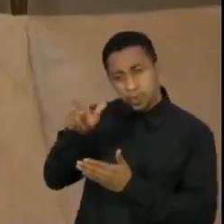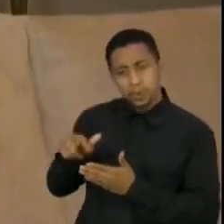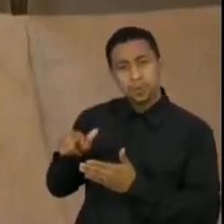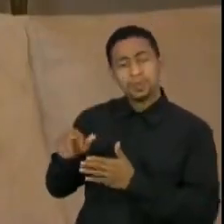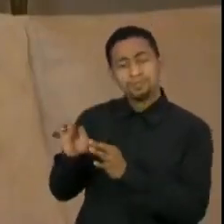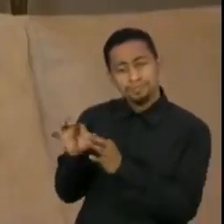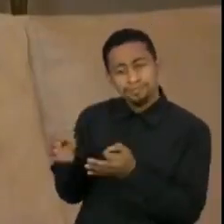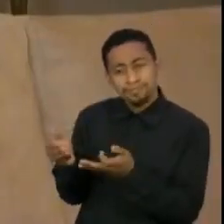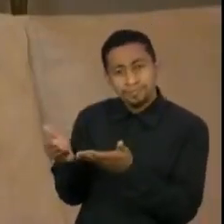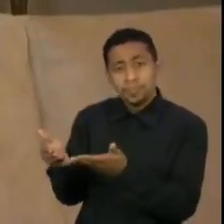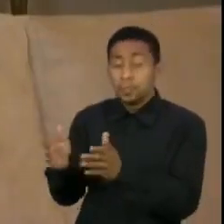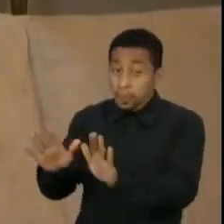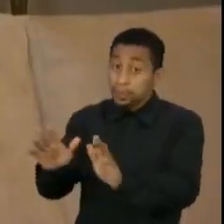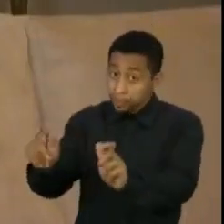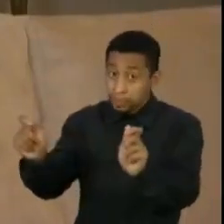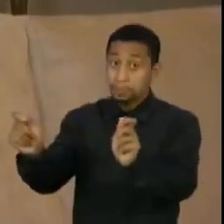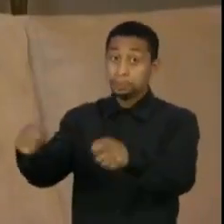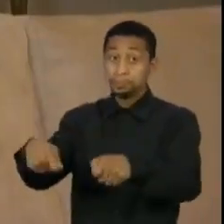mas capaz.